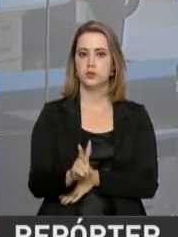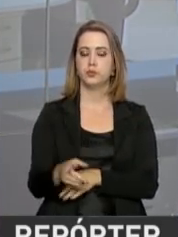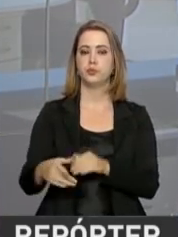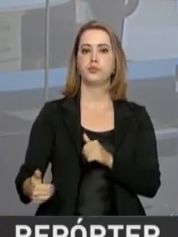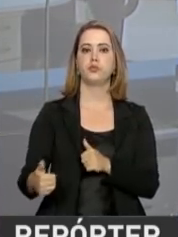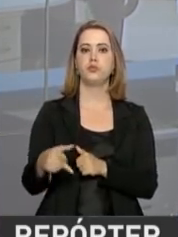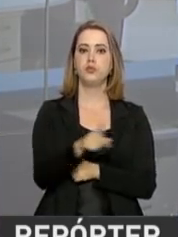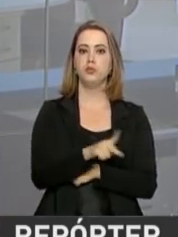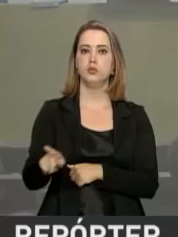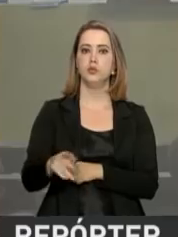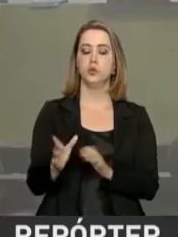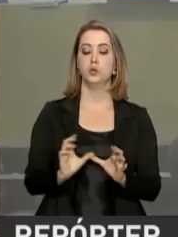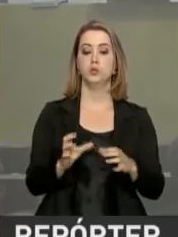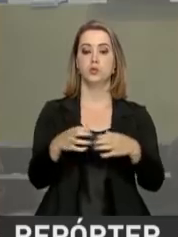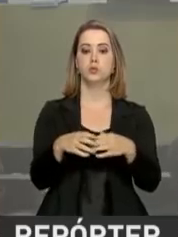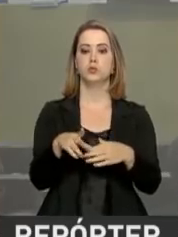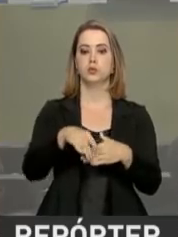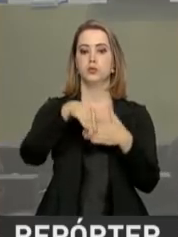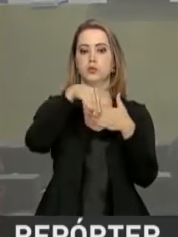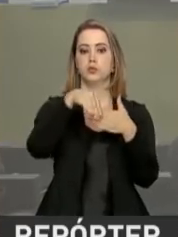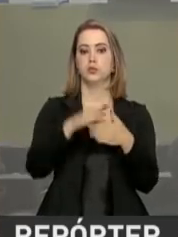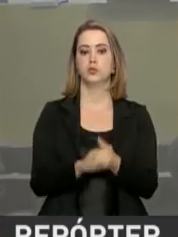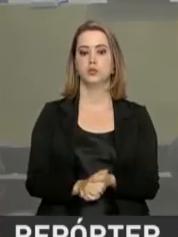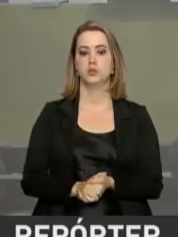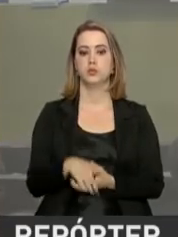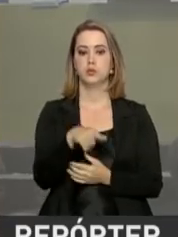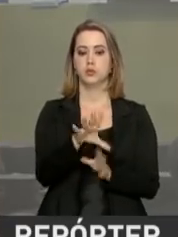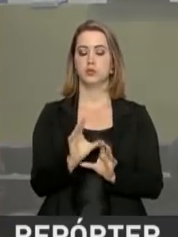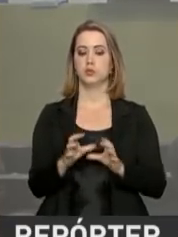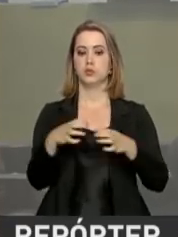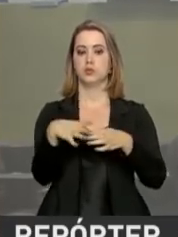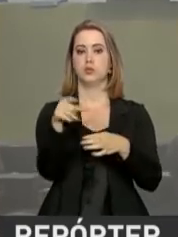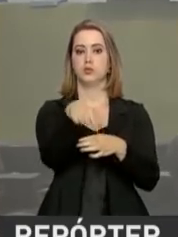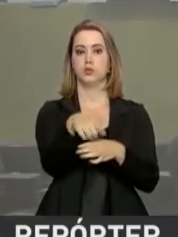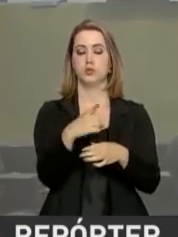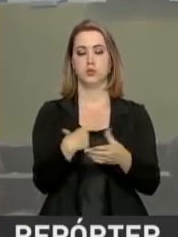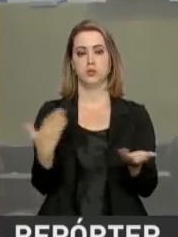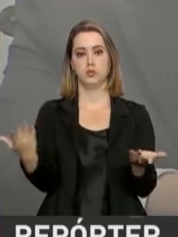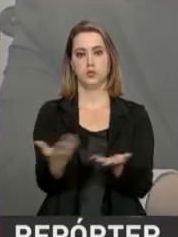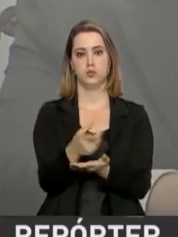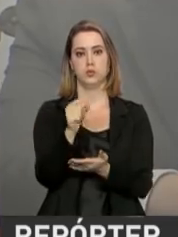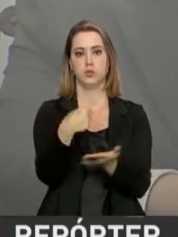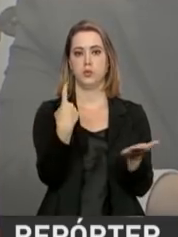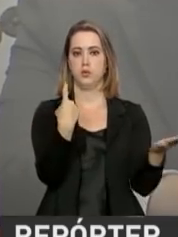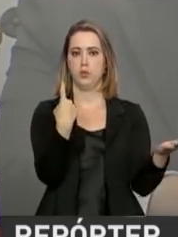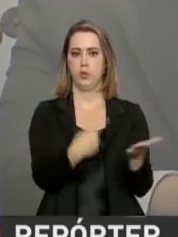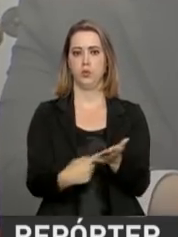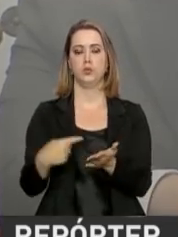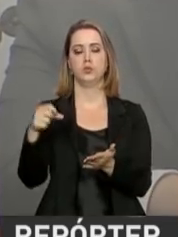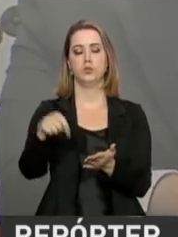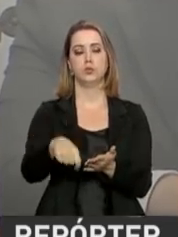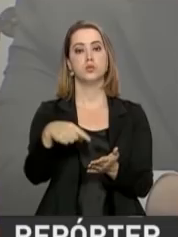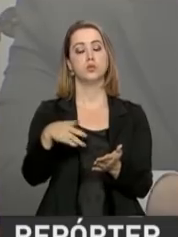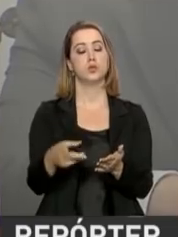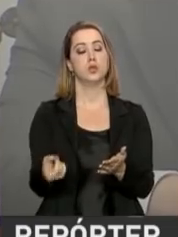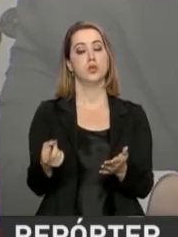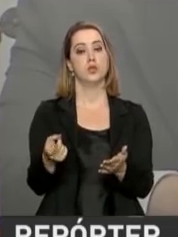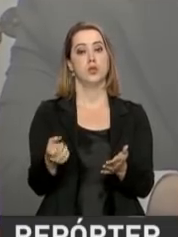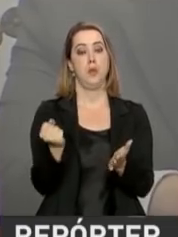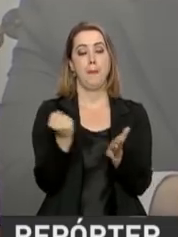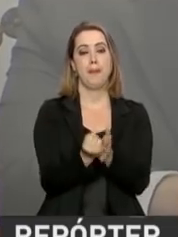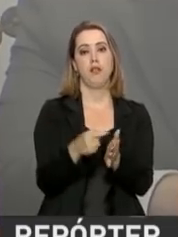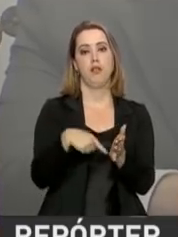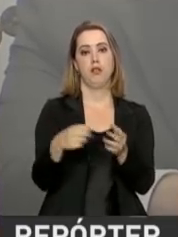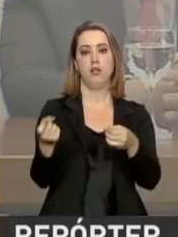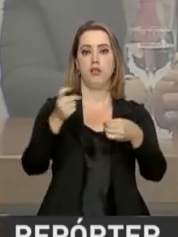presidência do grupo. Esta edição da Conferência dos Países de Língua Portuguesa marca o retorno do Brasil à presidência do